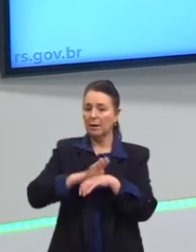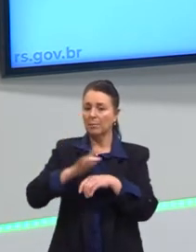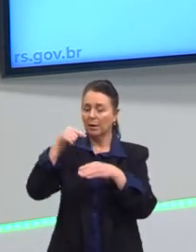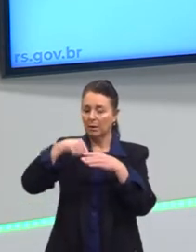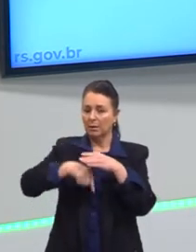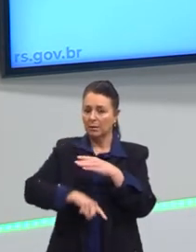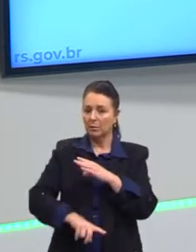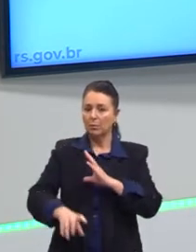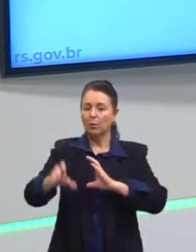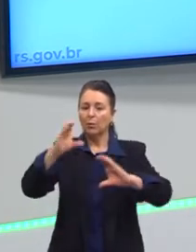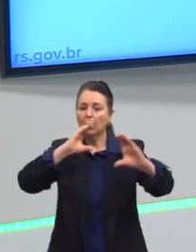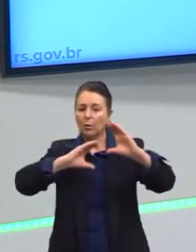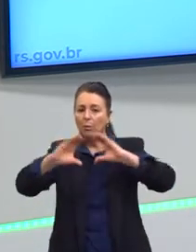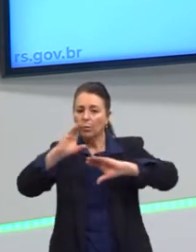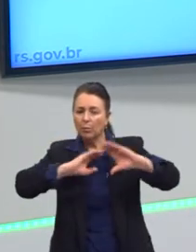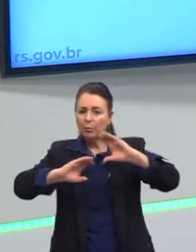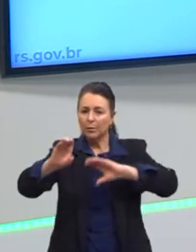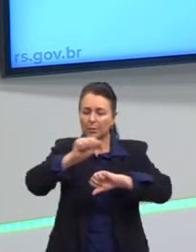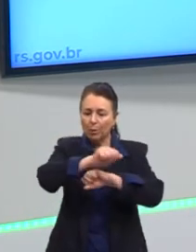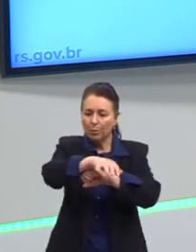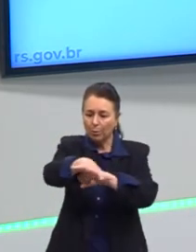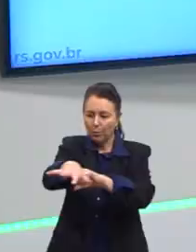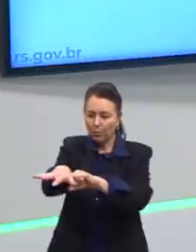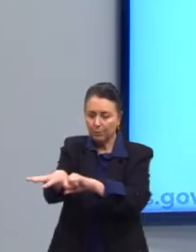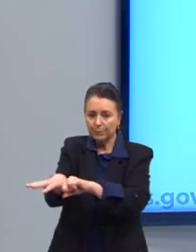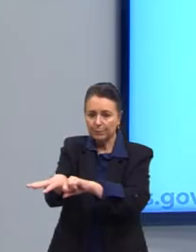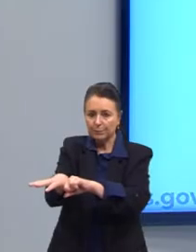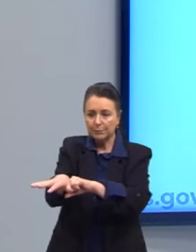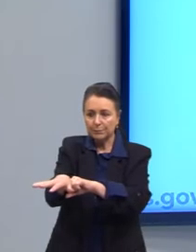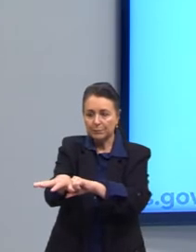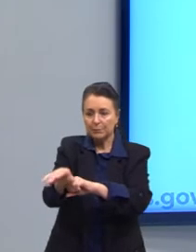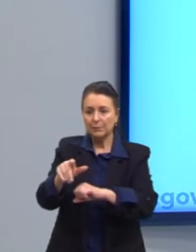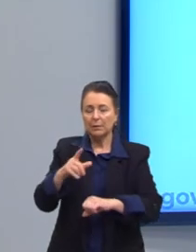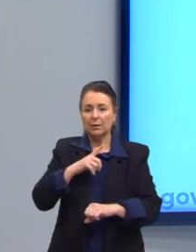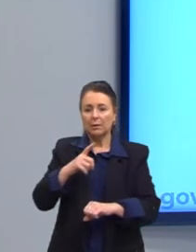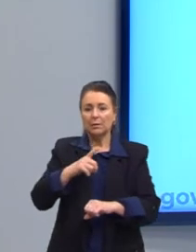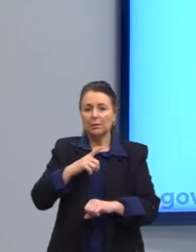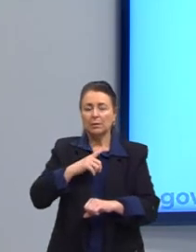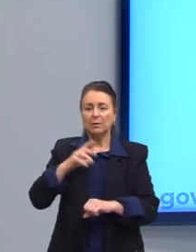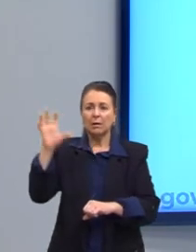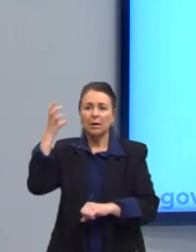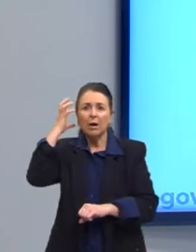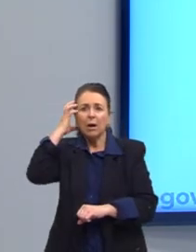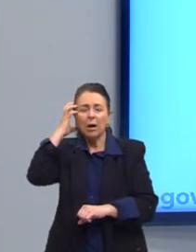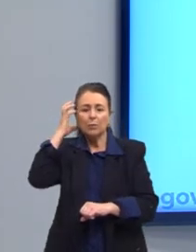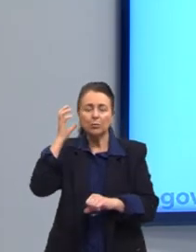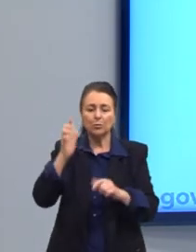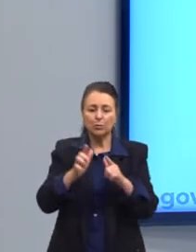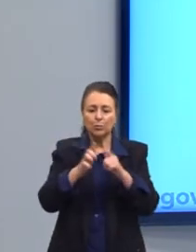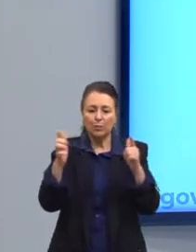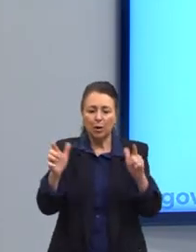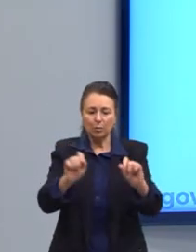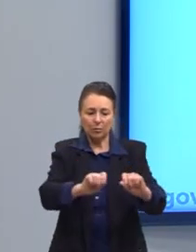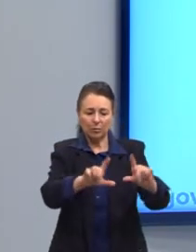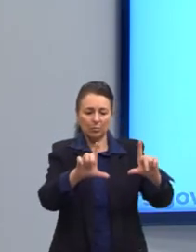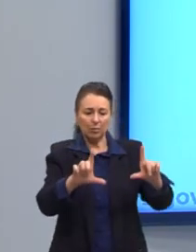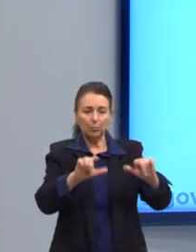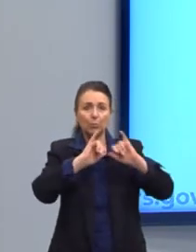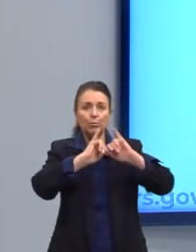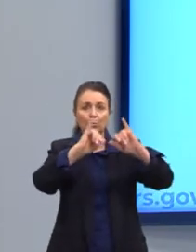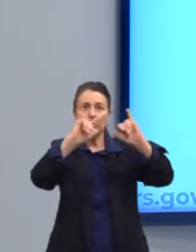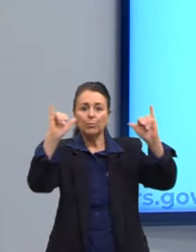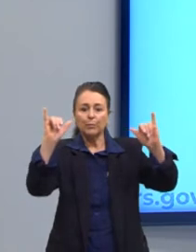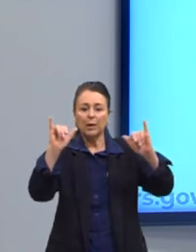meios de comunicação. E aí vem toda essa questão da rádio, da imprensa, publicidade, em que as pessoas vão